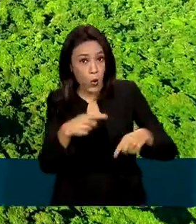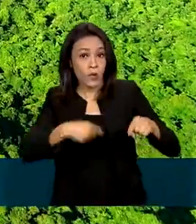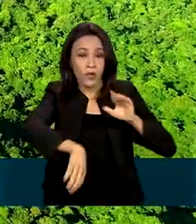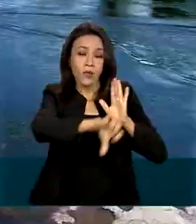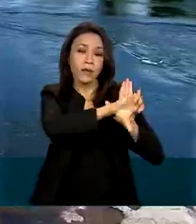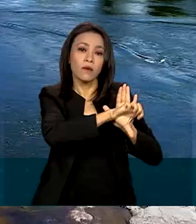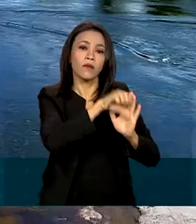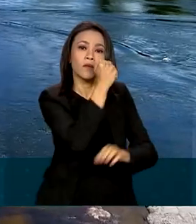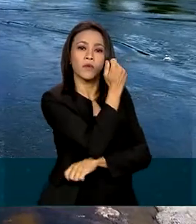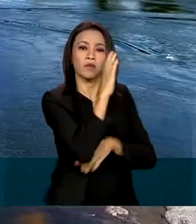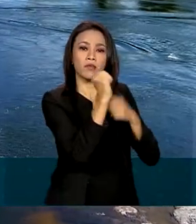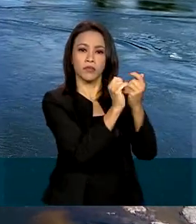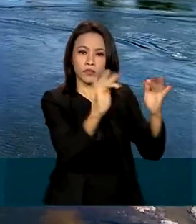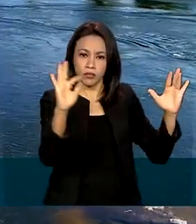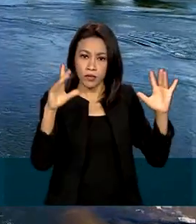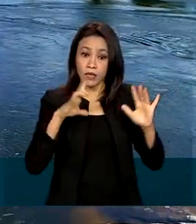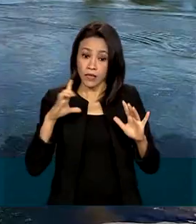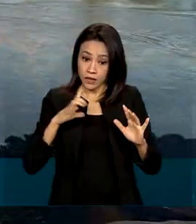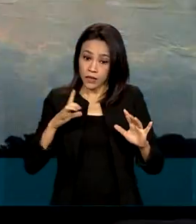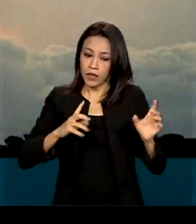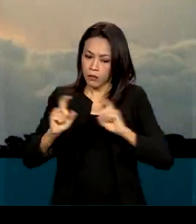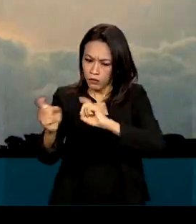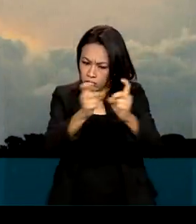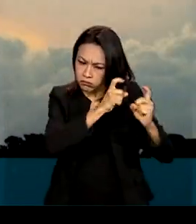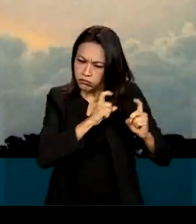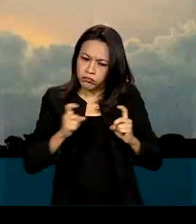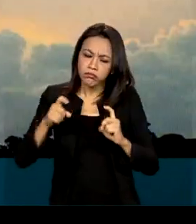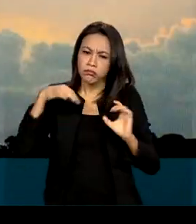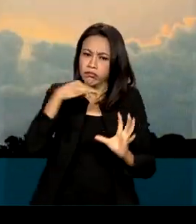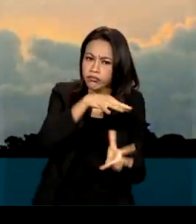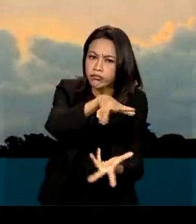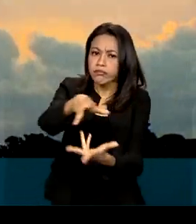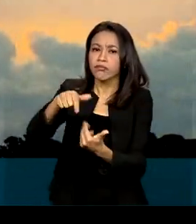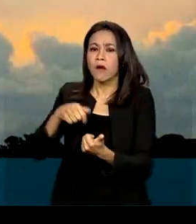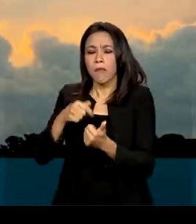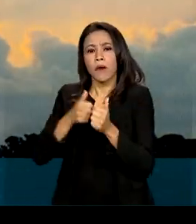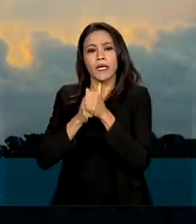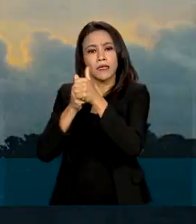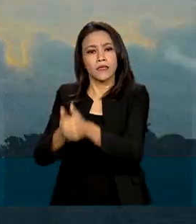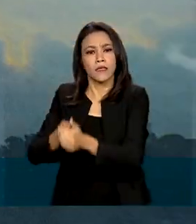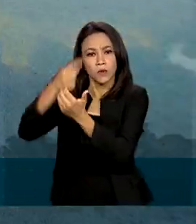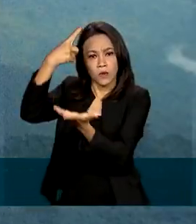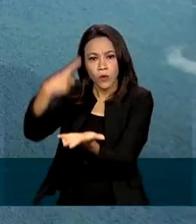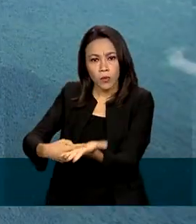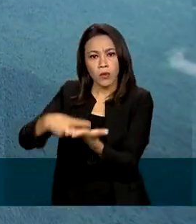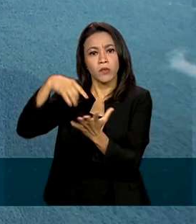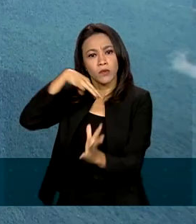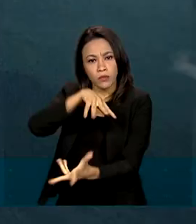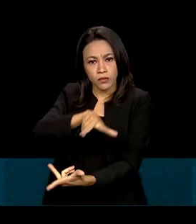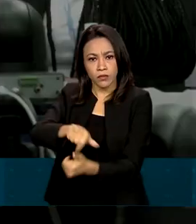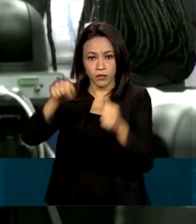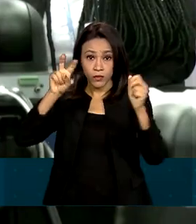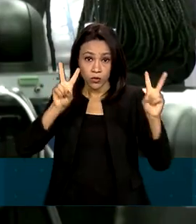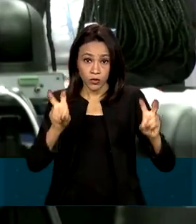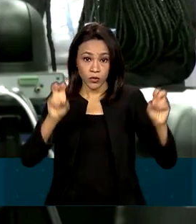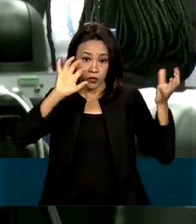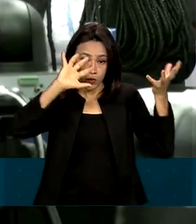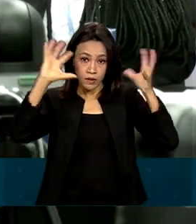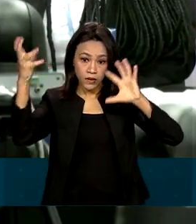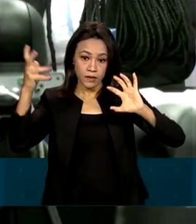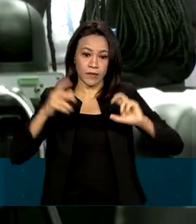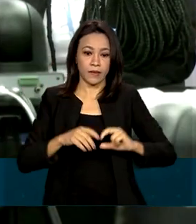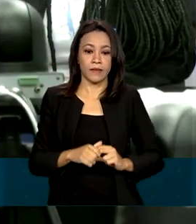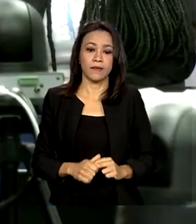além de defender uma governança global para o cumprimento das decisões e compromissos relacionados ao clima. As decisões